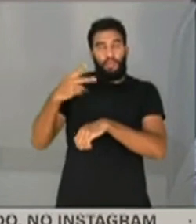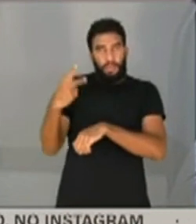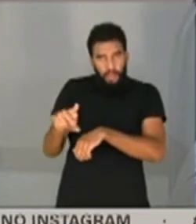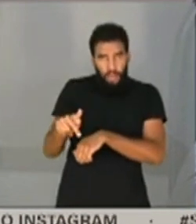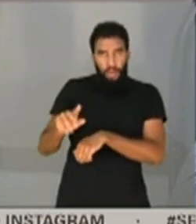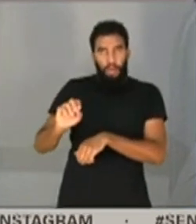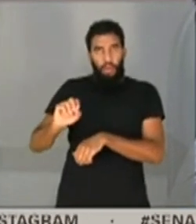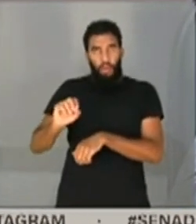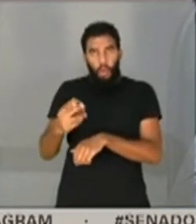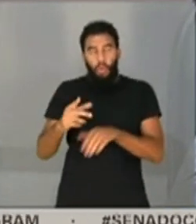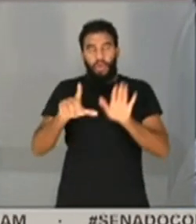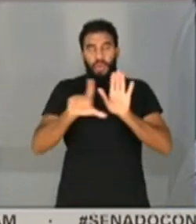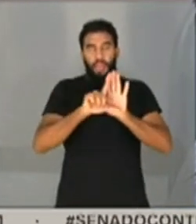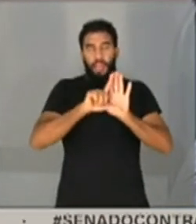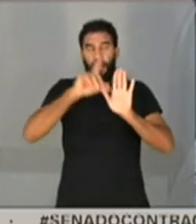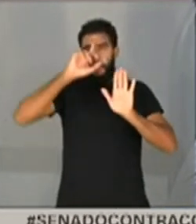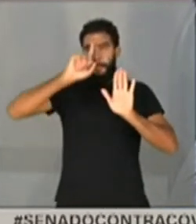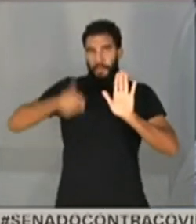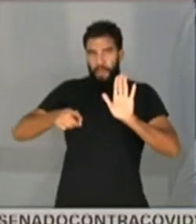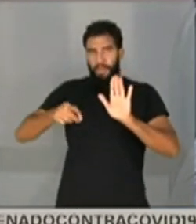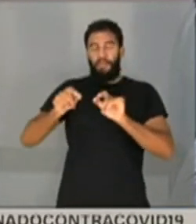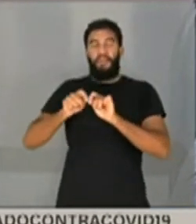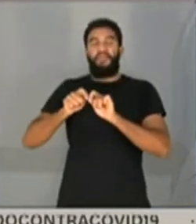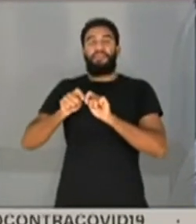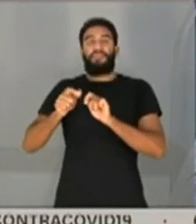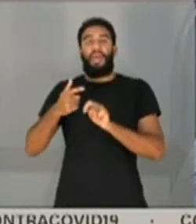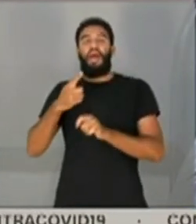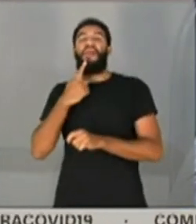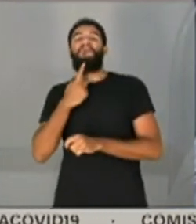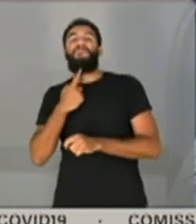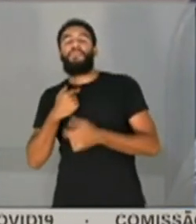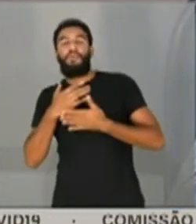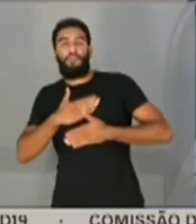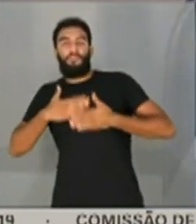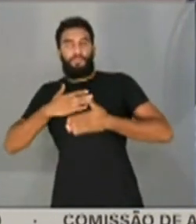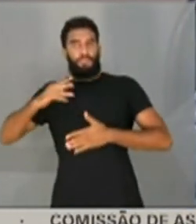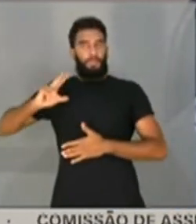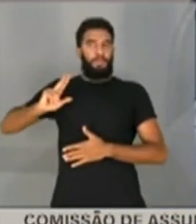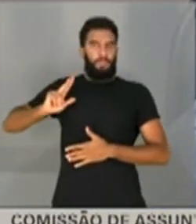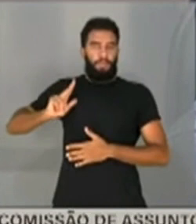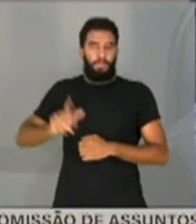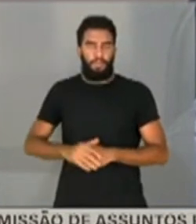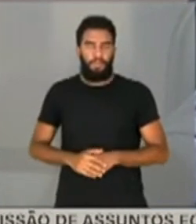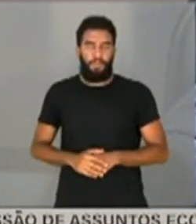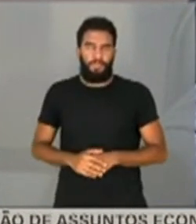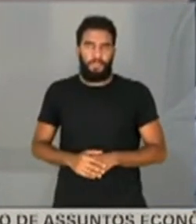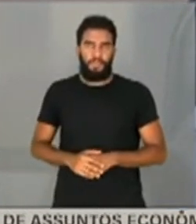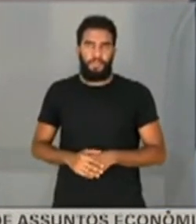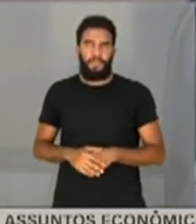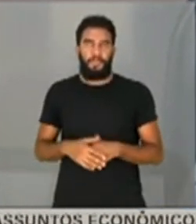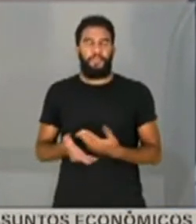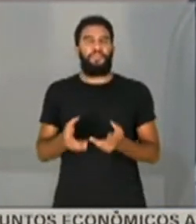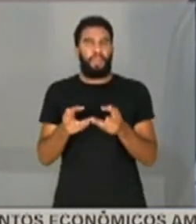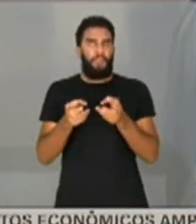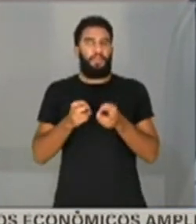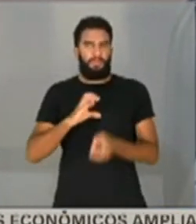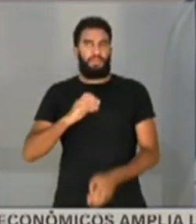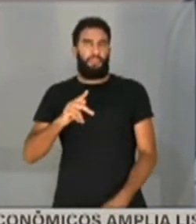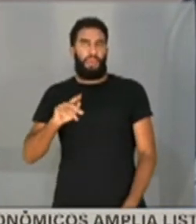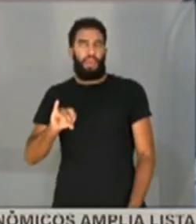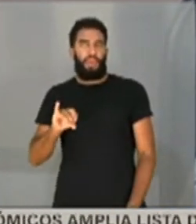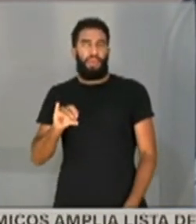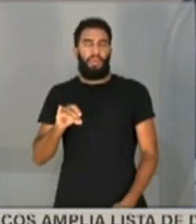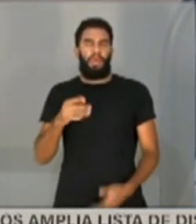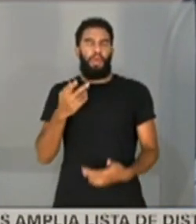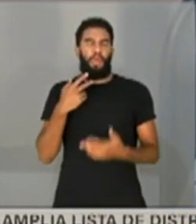expressa em lei para satisfazer interesse ou sentimento pessoal. Observando as falas na CPI, verifiquei que não foi